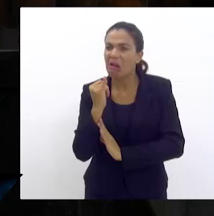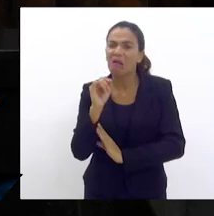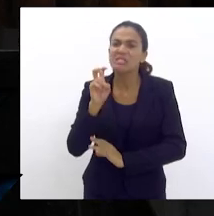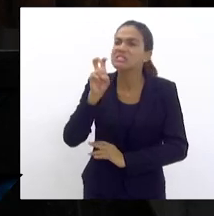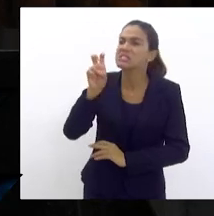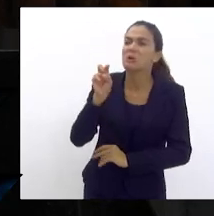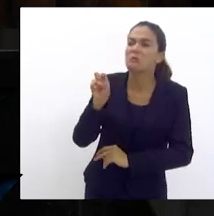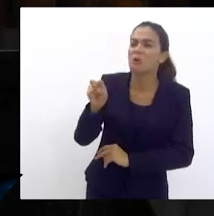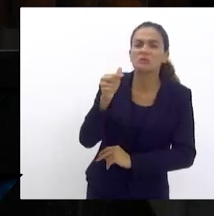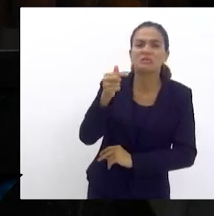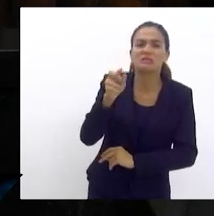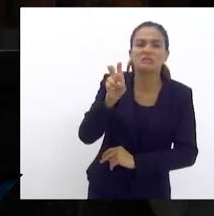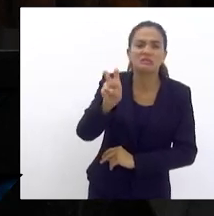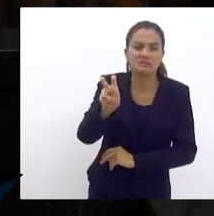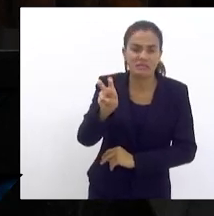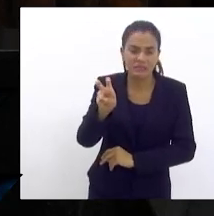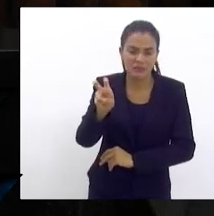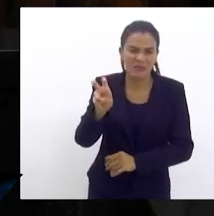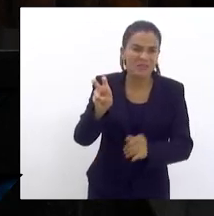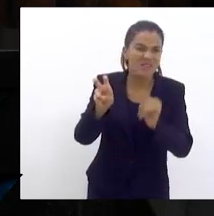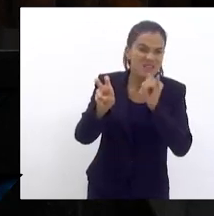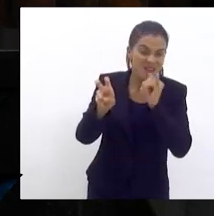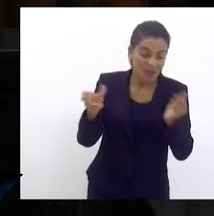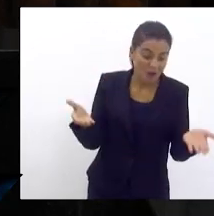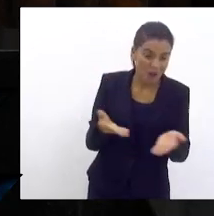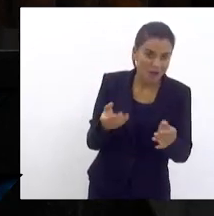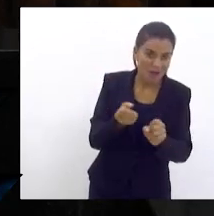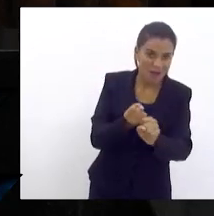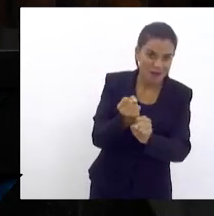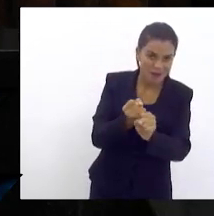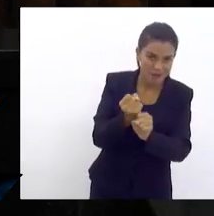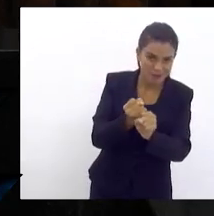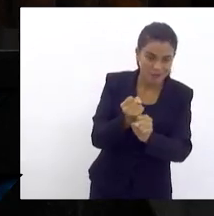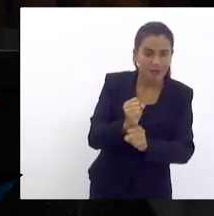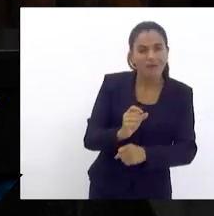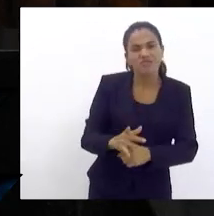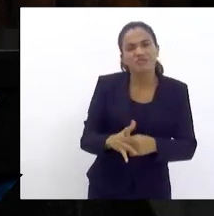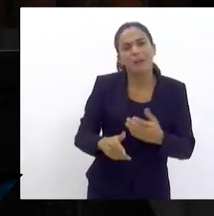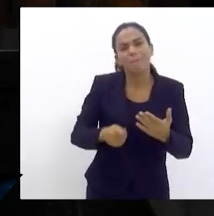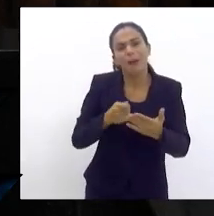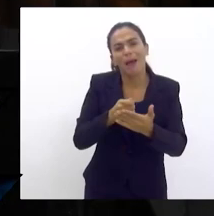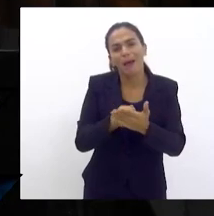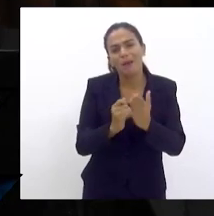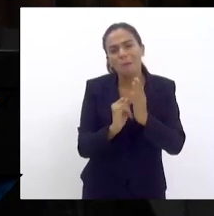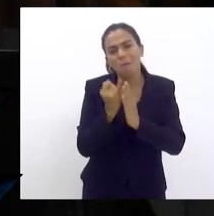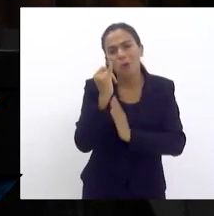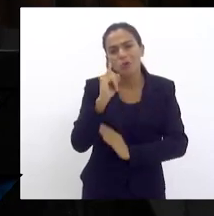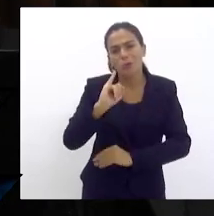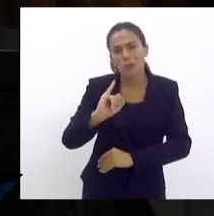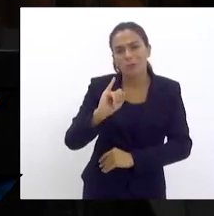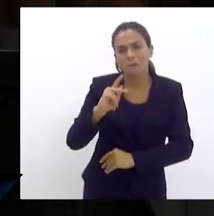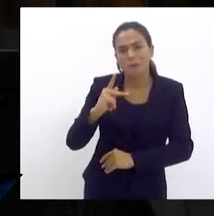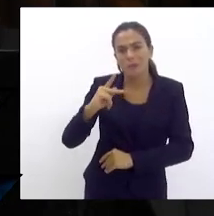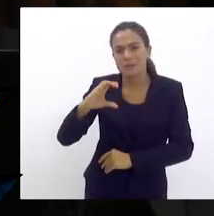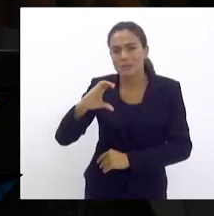,75%, o deputado Valdez Reaza, este ano, se a gente está pagando IPCA mais 4,